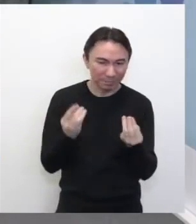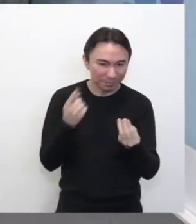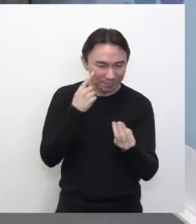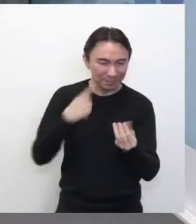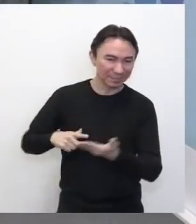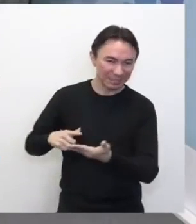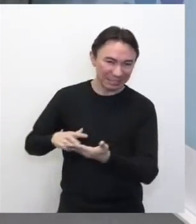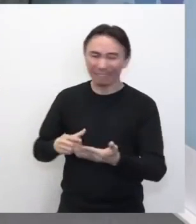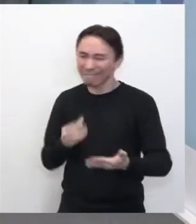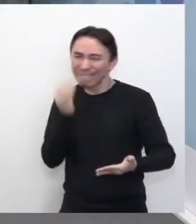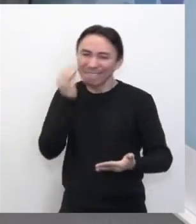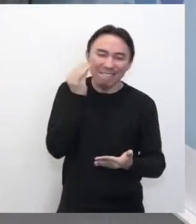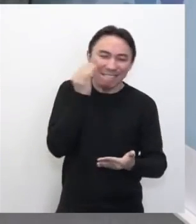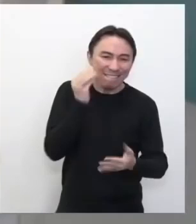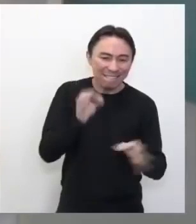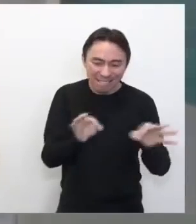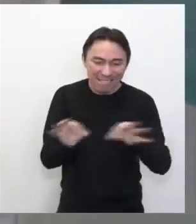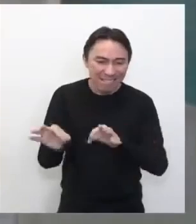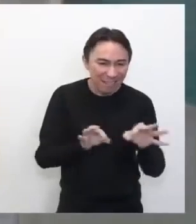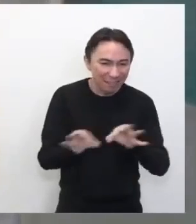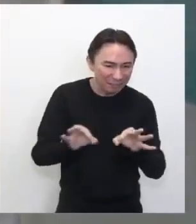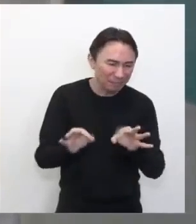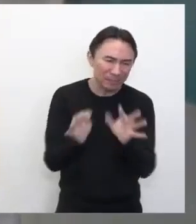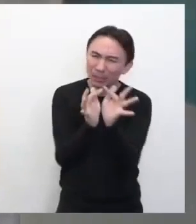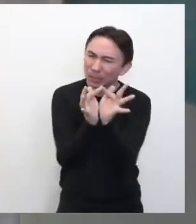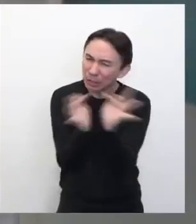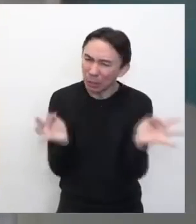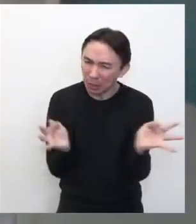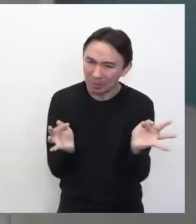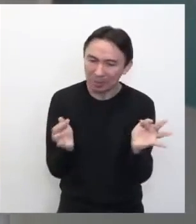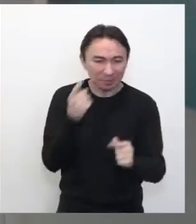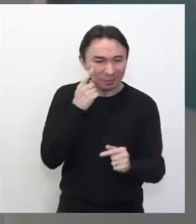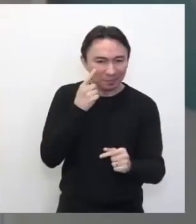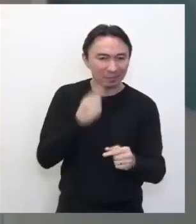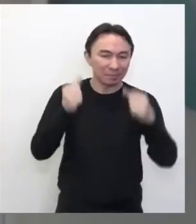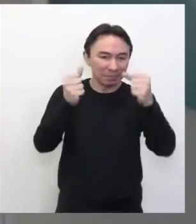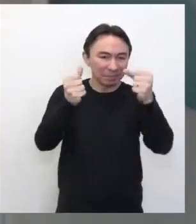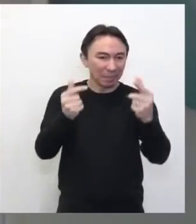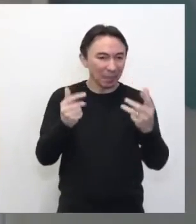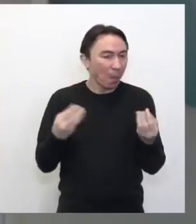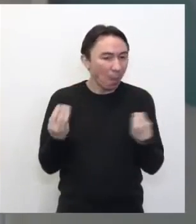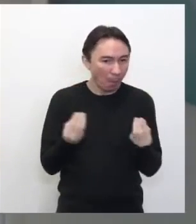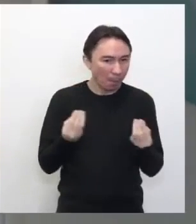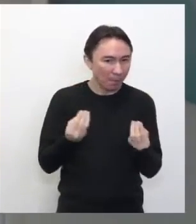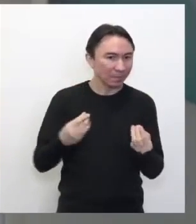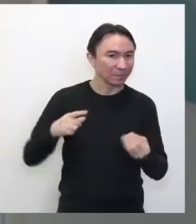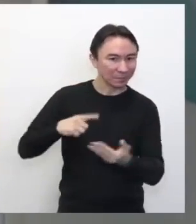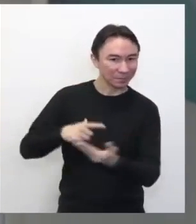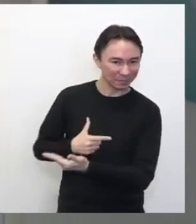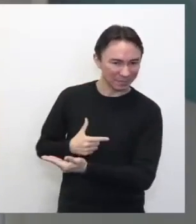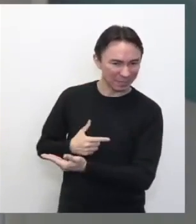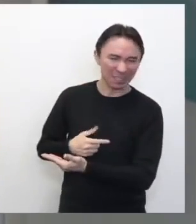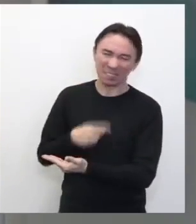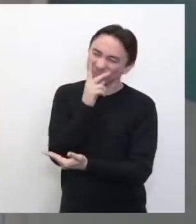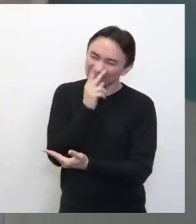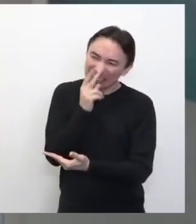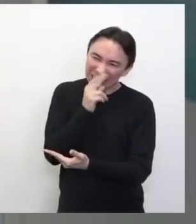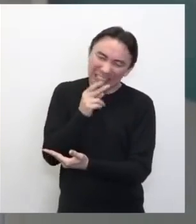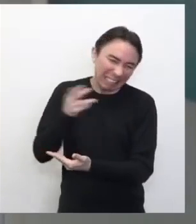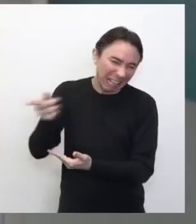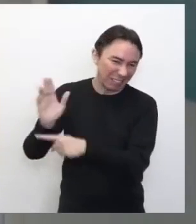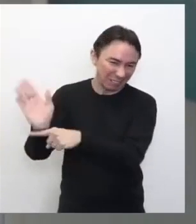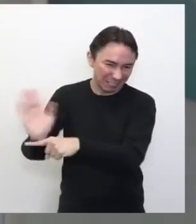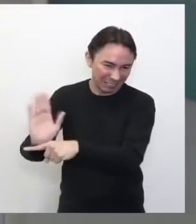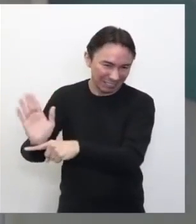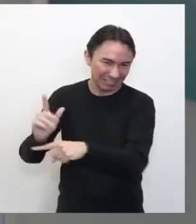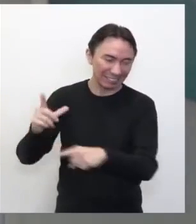Tentei montar aqui. Bem simples. A gente vai explicar como faz. Então, tem um exemplo aqui, que é o que está ali parecido de como montar. Usei